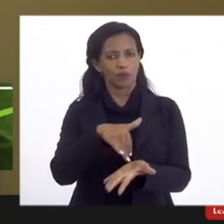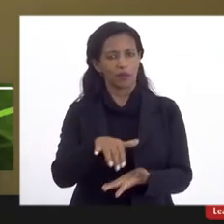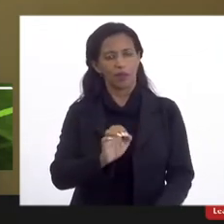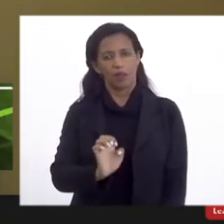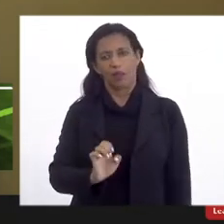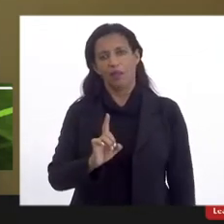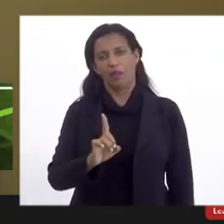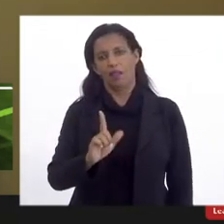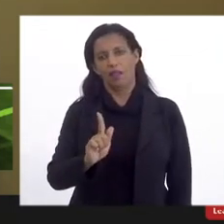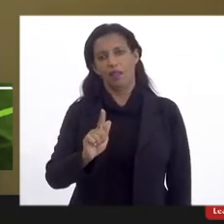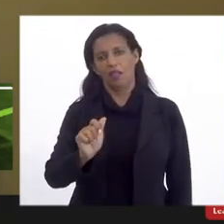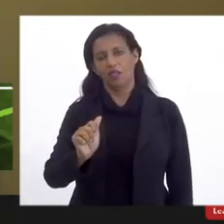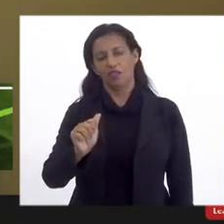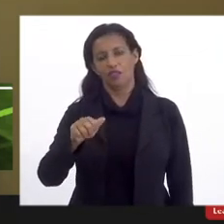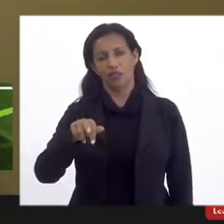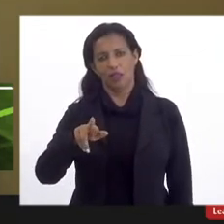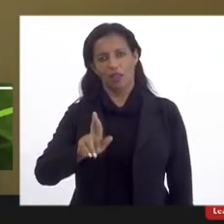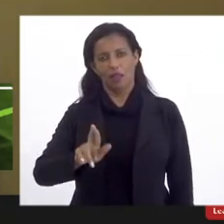Edgar Leite.